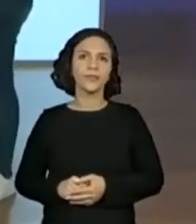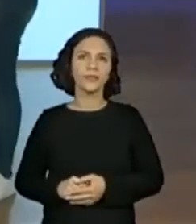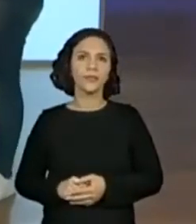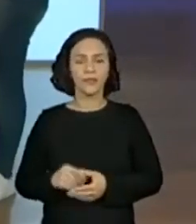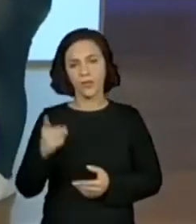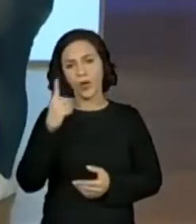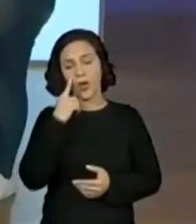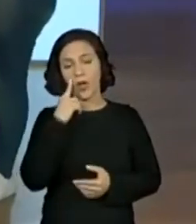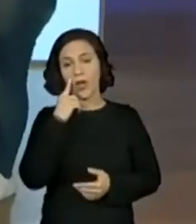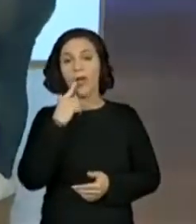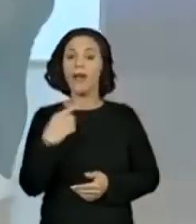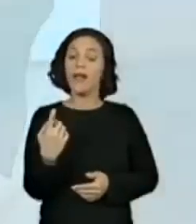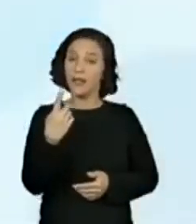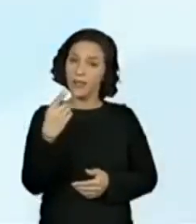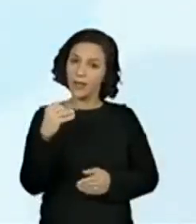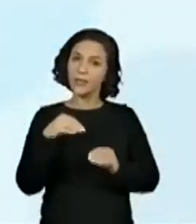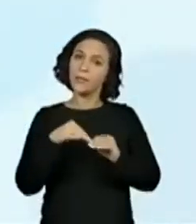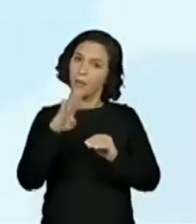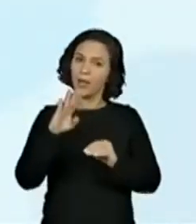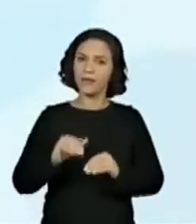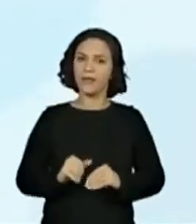Mais de 10, certo?